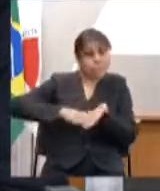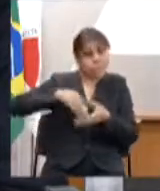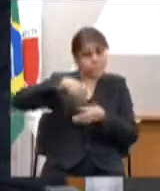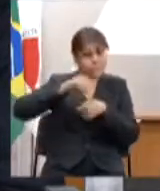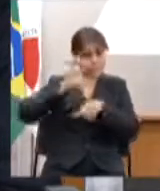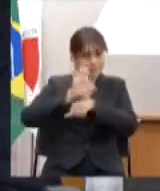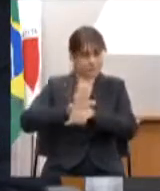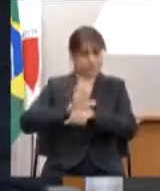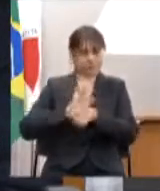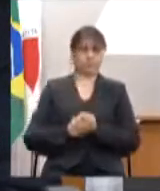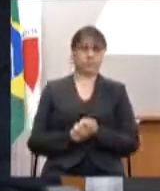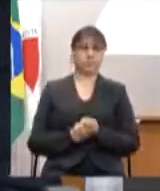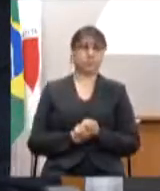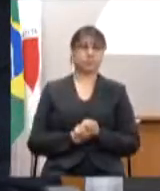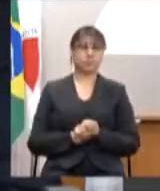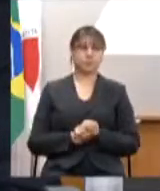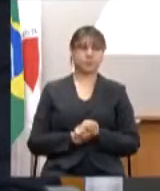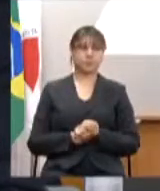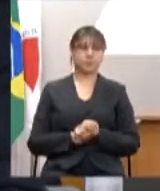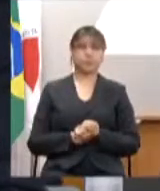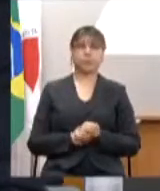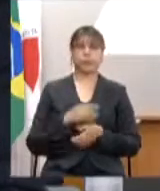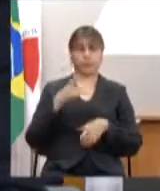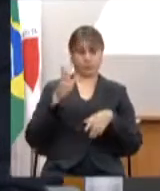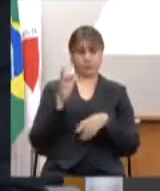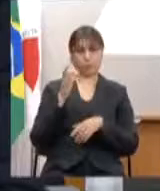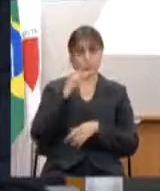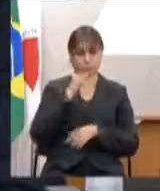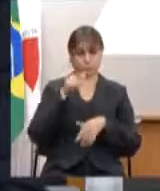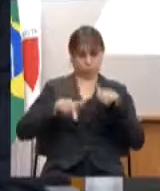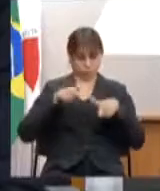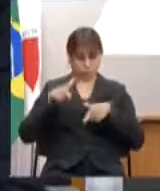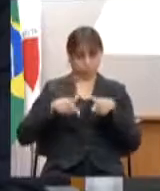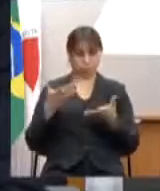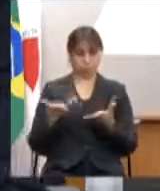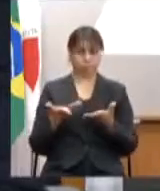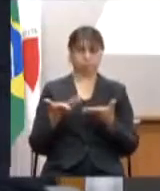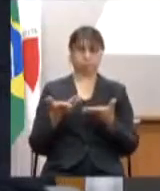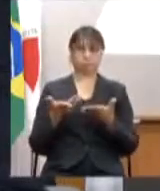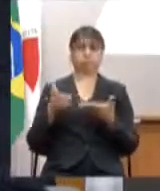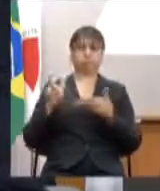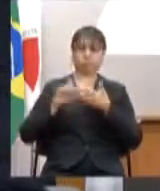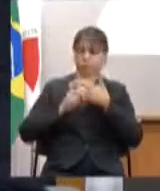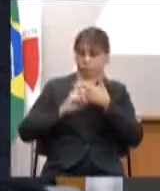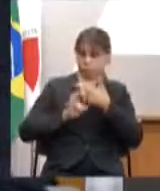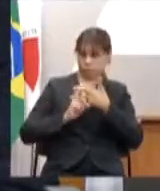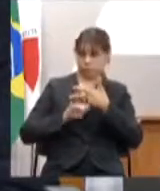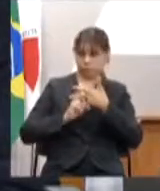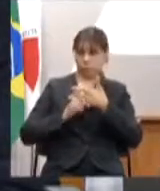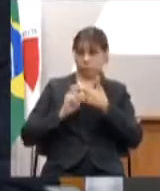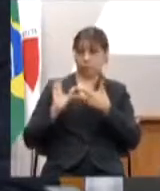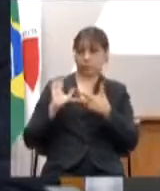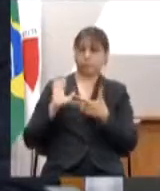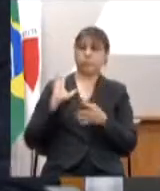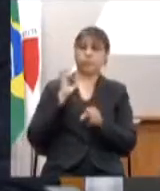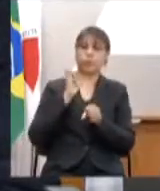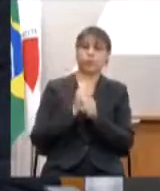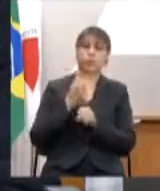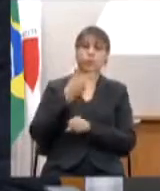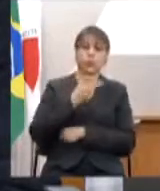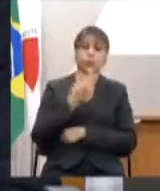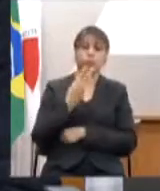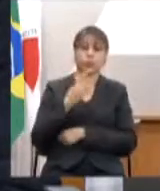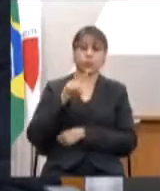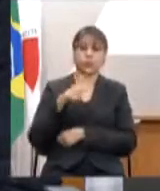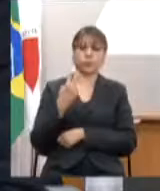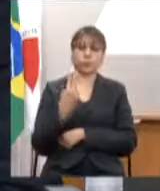Então, pessoal ativo do Poder Executivo consome 23,2